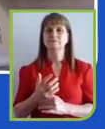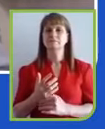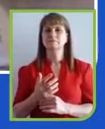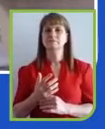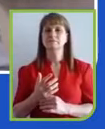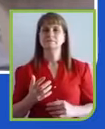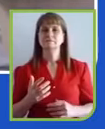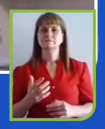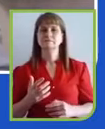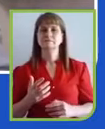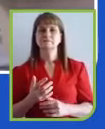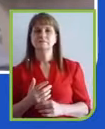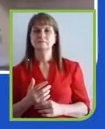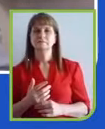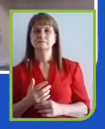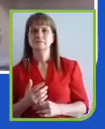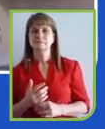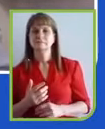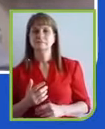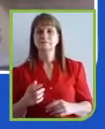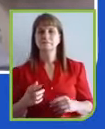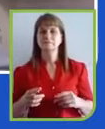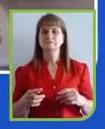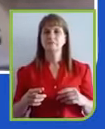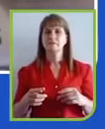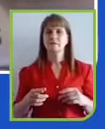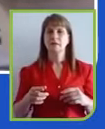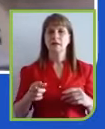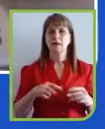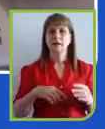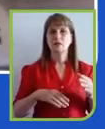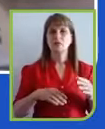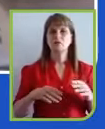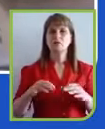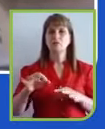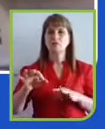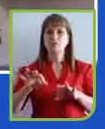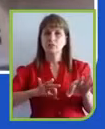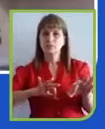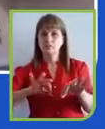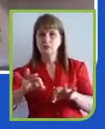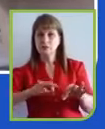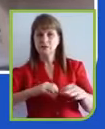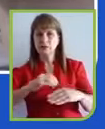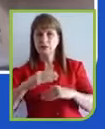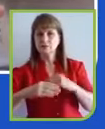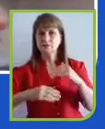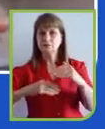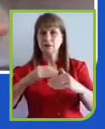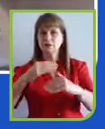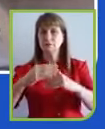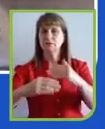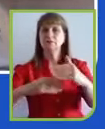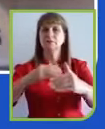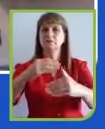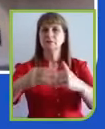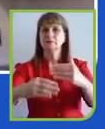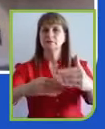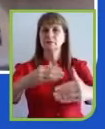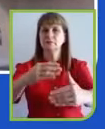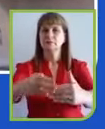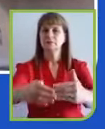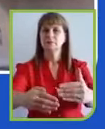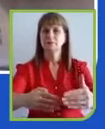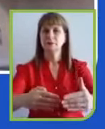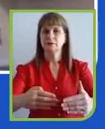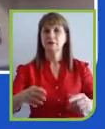Então, eu digo assim, é um processo totalmente integrado, que impacta o cliente, que impacta a sociedade,